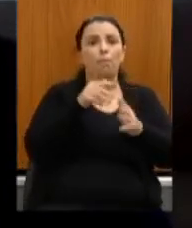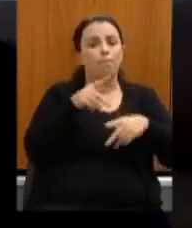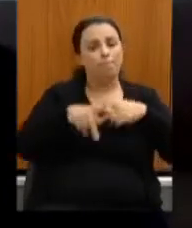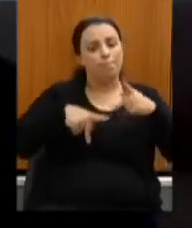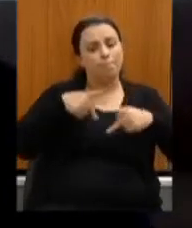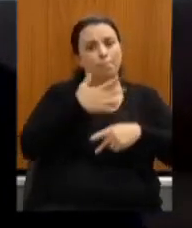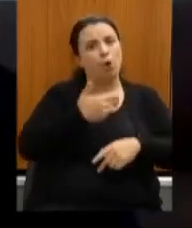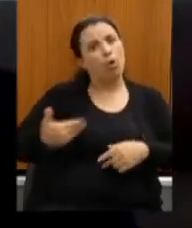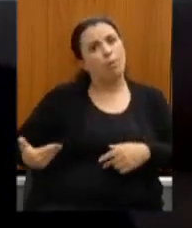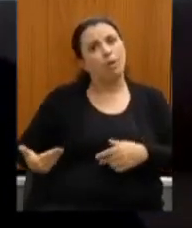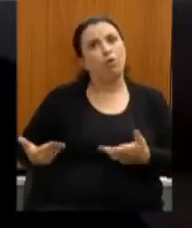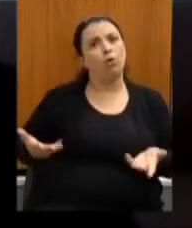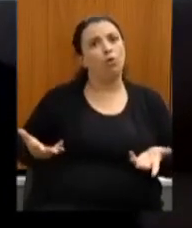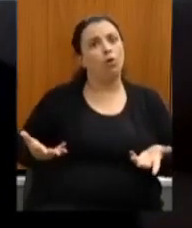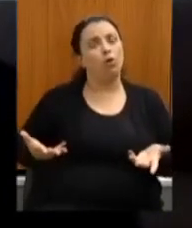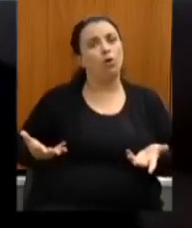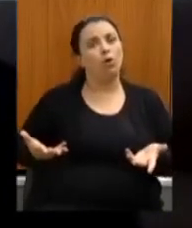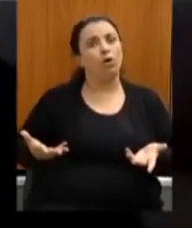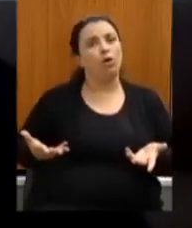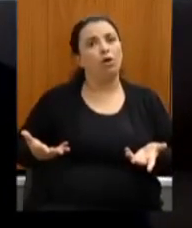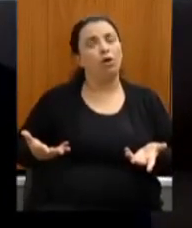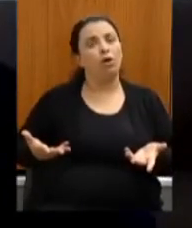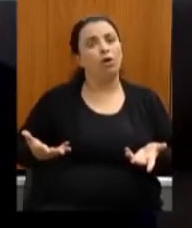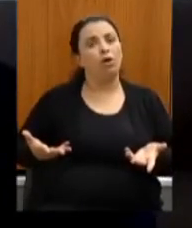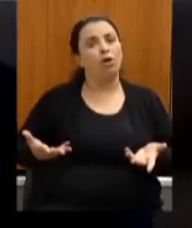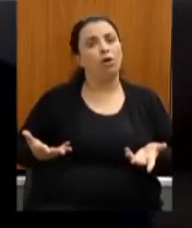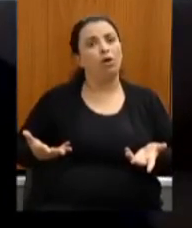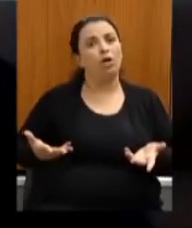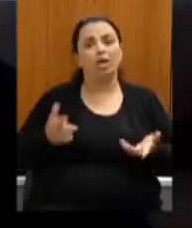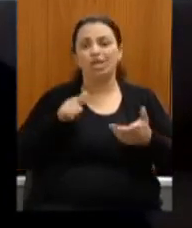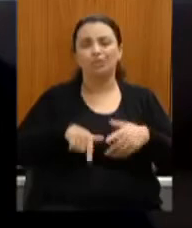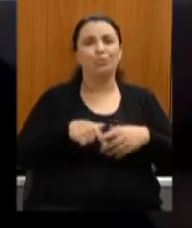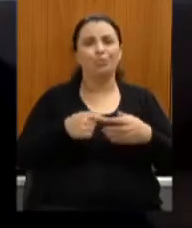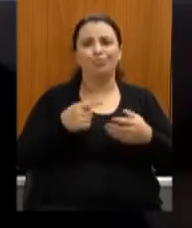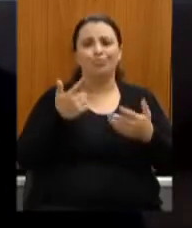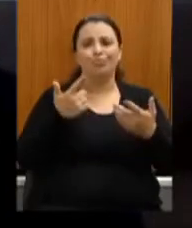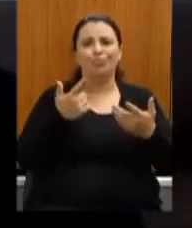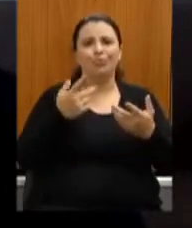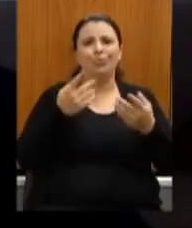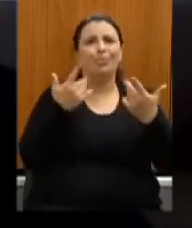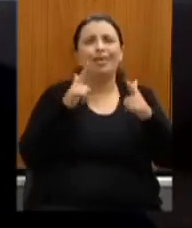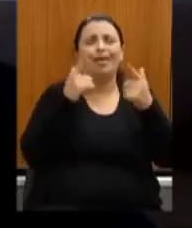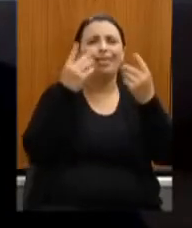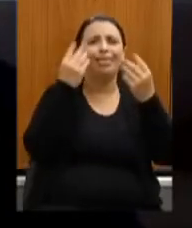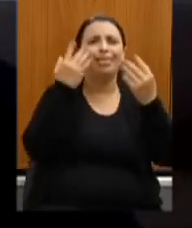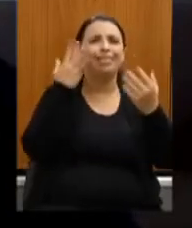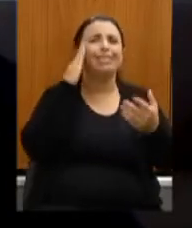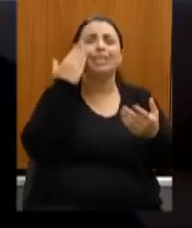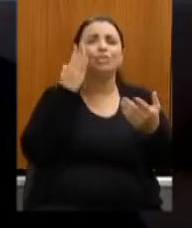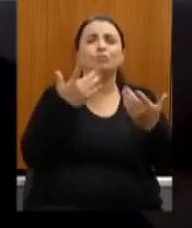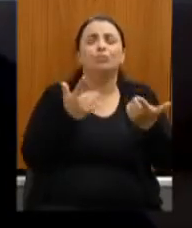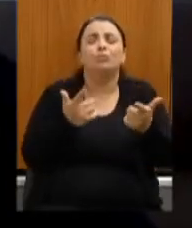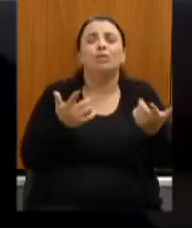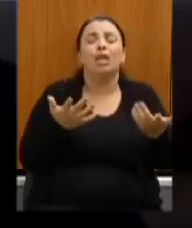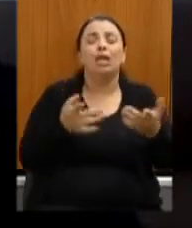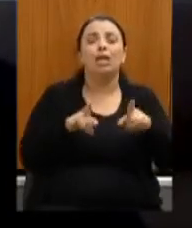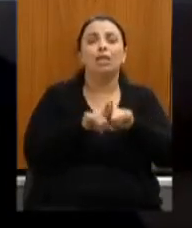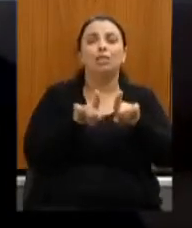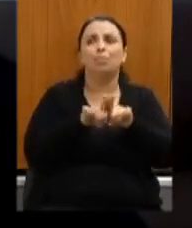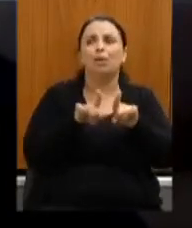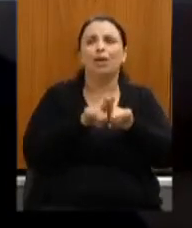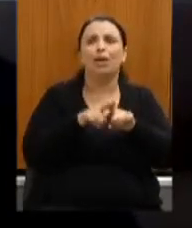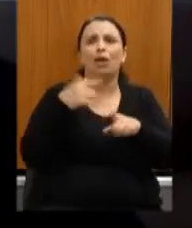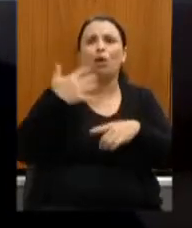isso não tem sentido nenhum é e mais do que isso o copo um prédio custou 300 milhões é um negócio